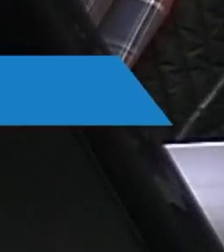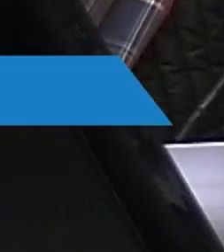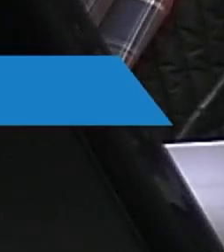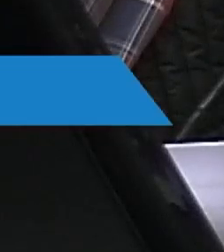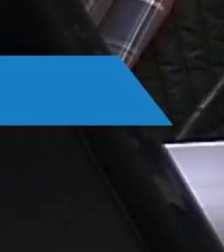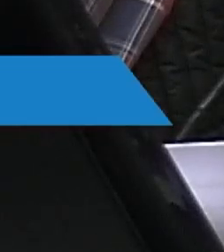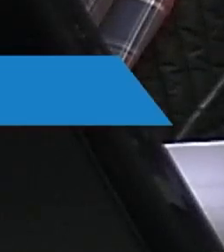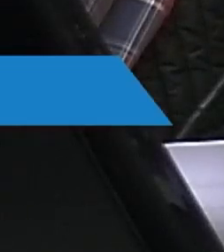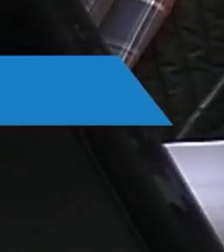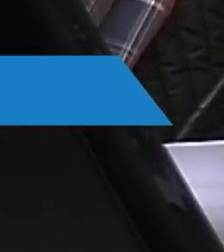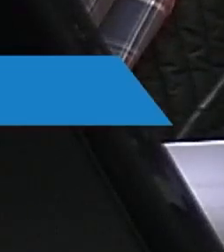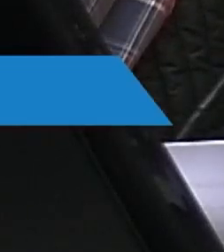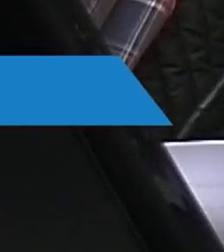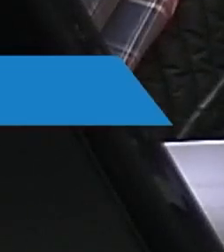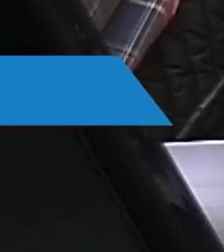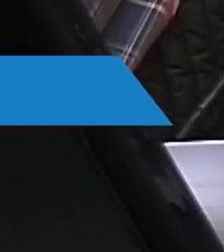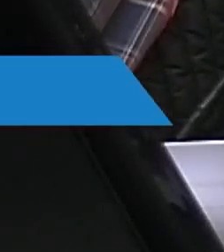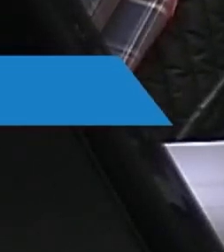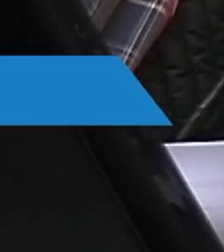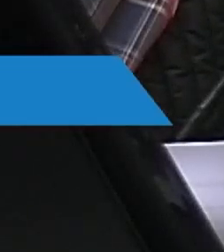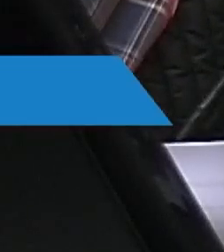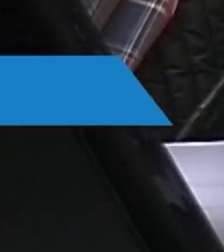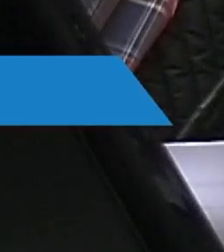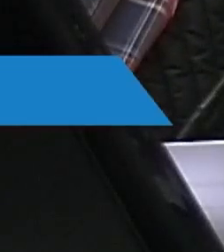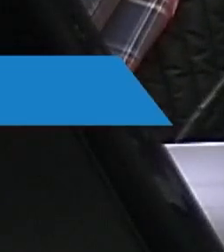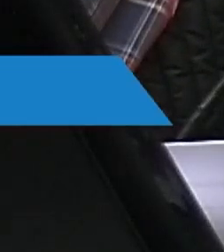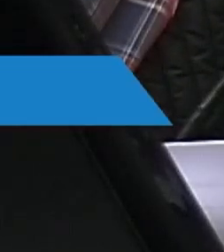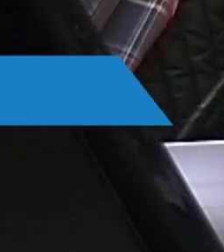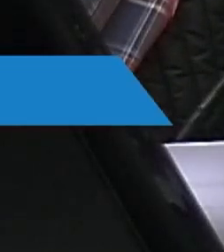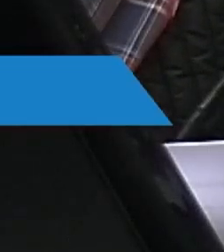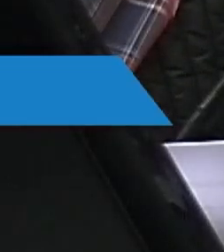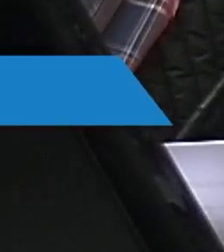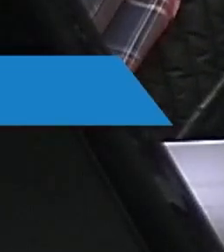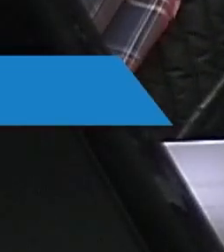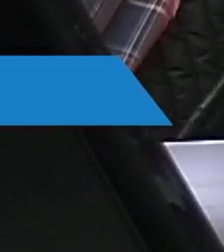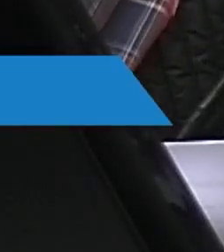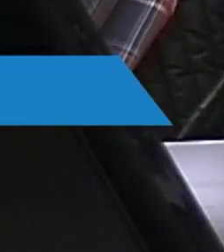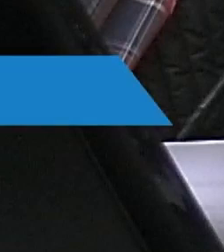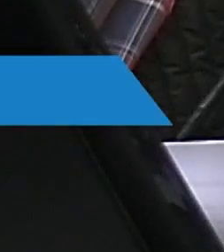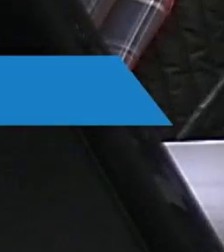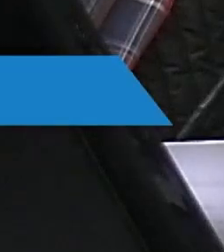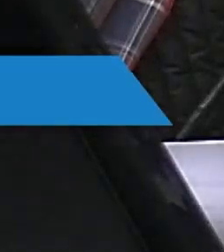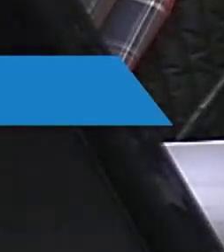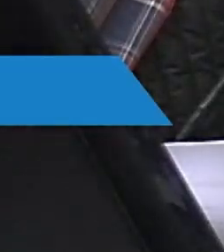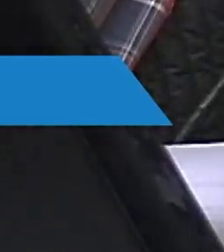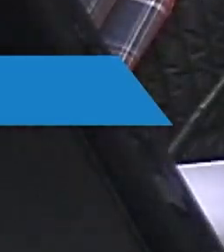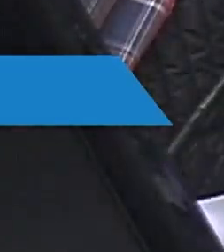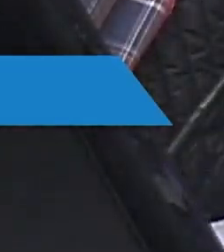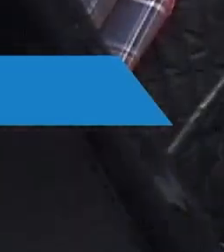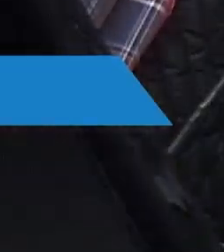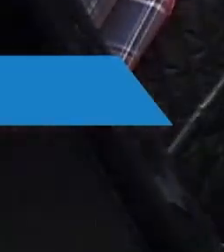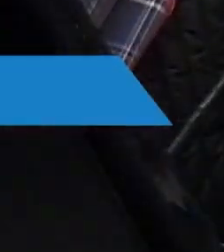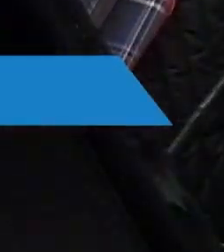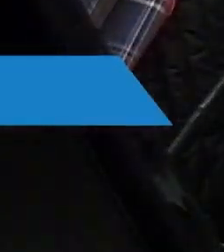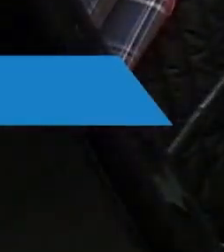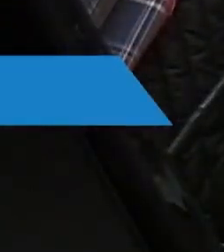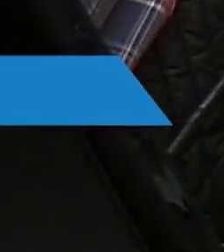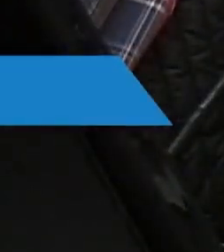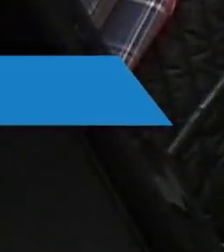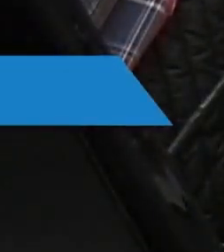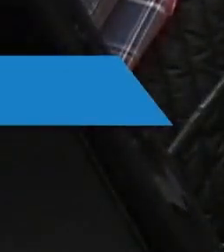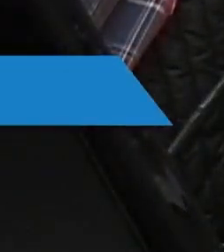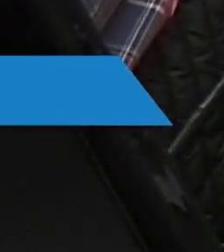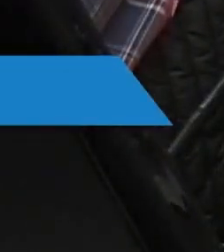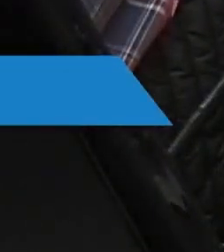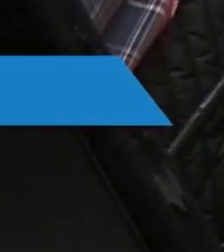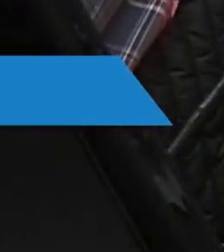da Câmara Municipal, moção 113-2024, de autoria do vereador Juninho Boi, que requer, por meio de apelo desse legislativo, ao chefe do